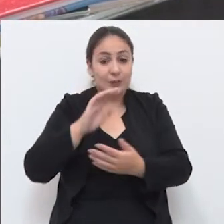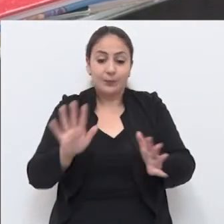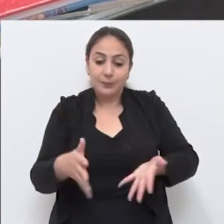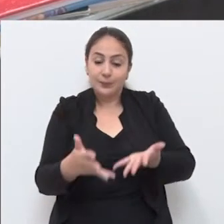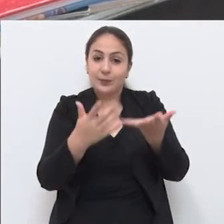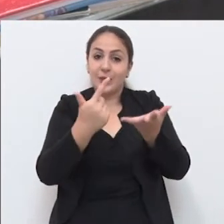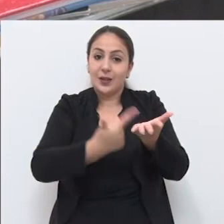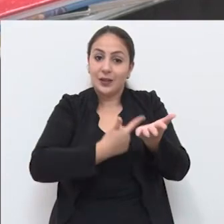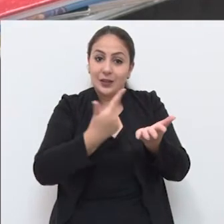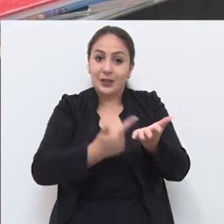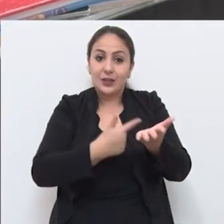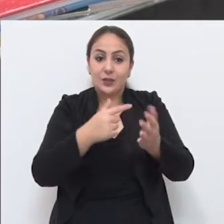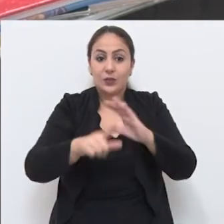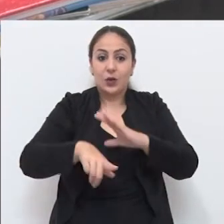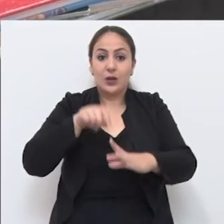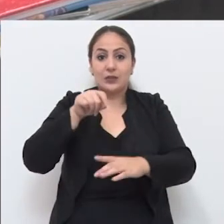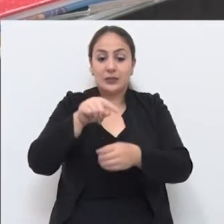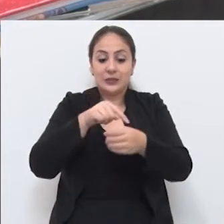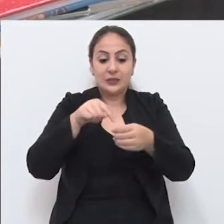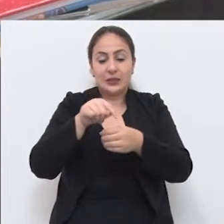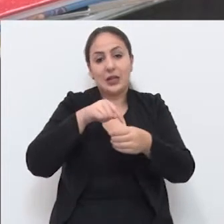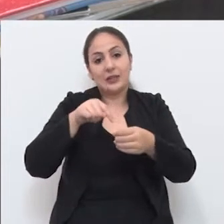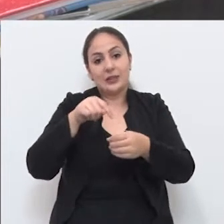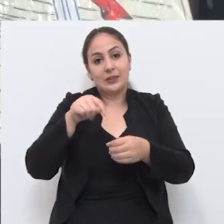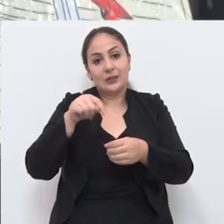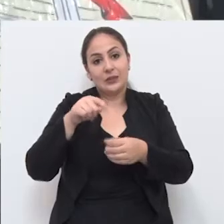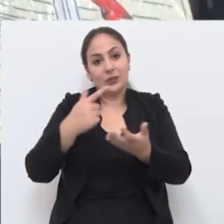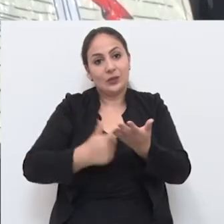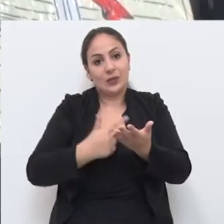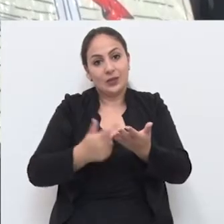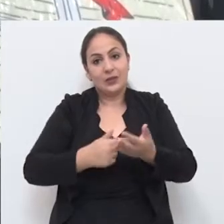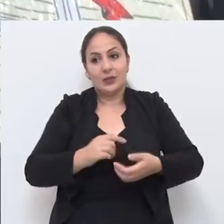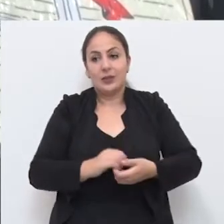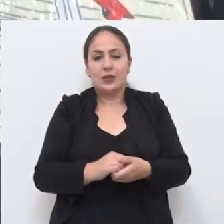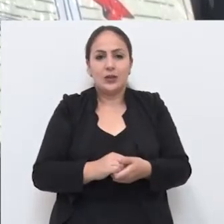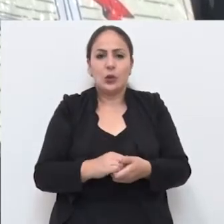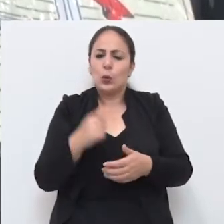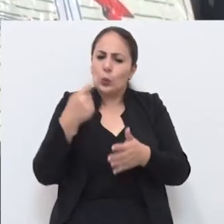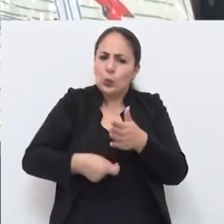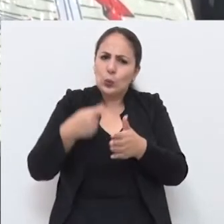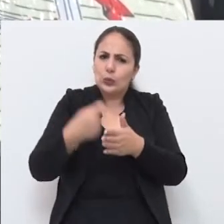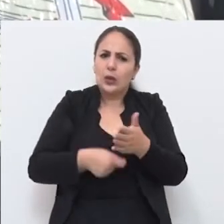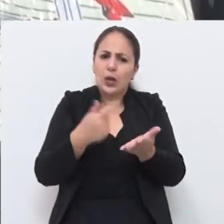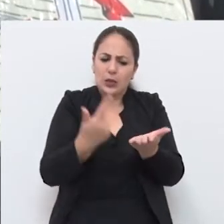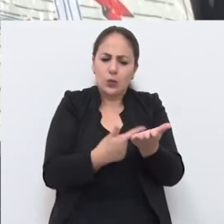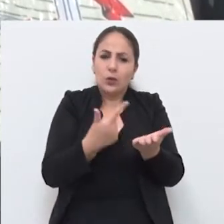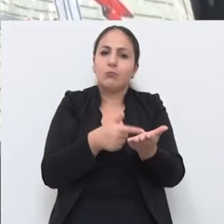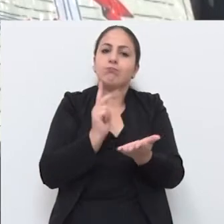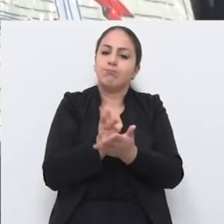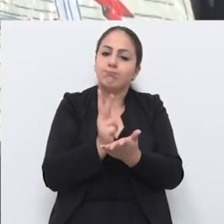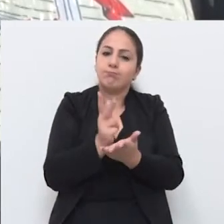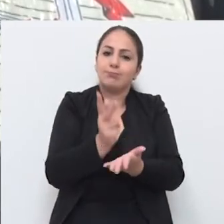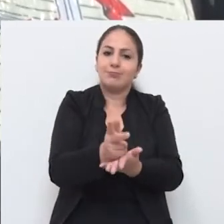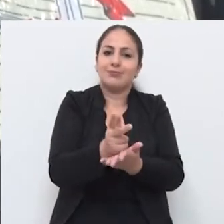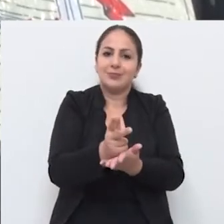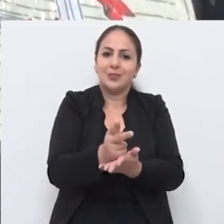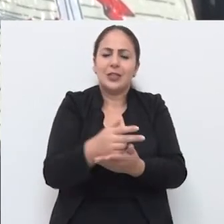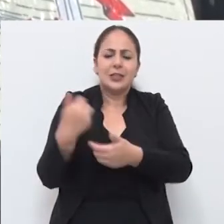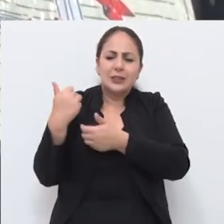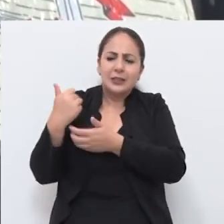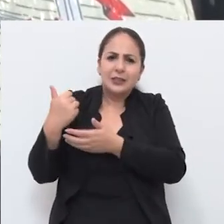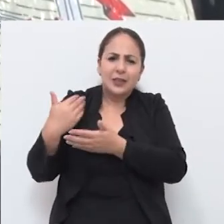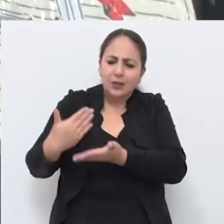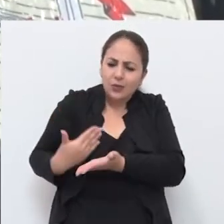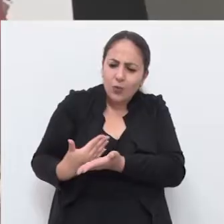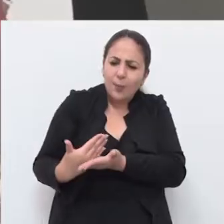que cultua o livro, que elege-se como cidade do livro, zela para que o livro mantenha-se em pé. e tem